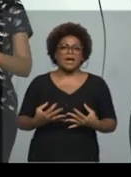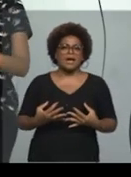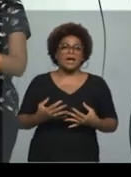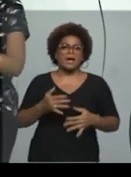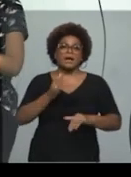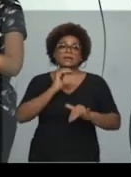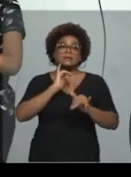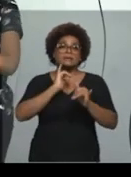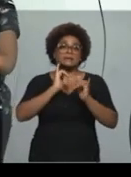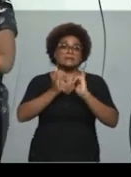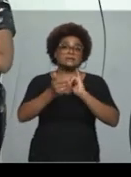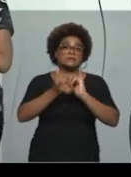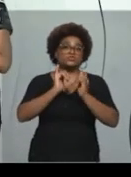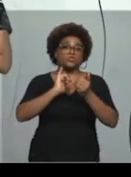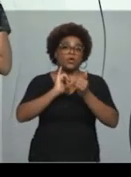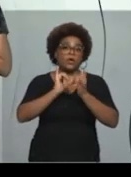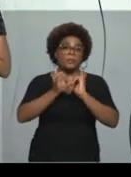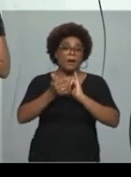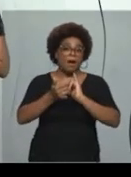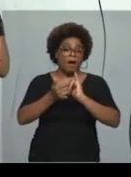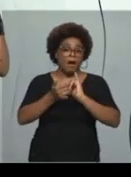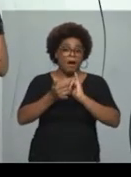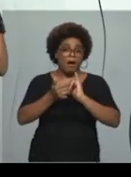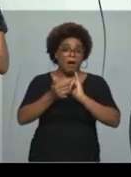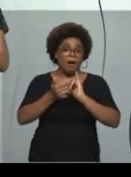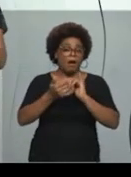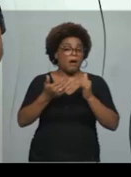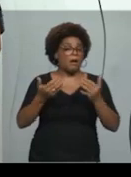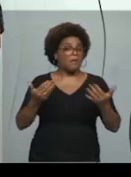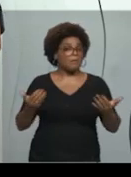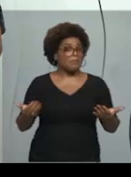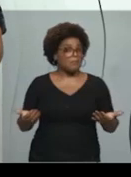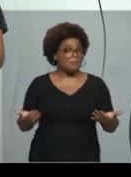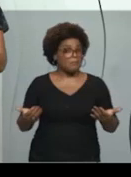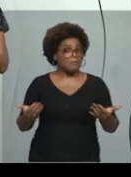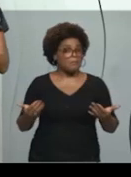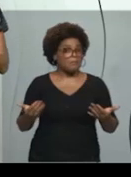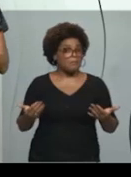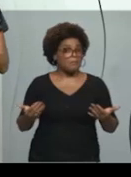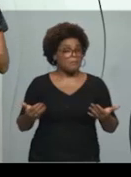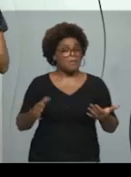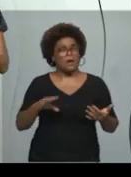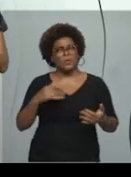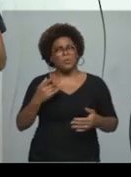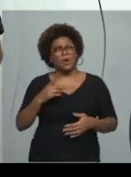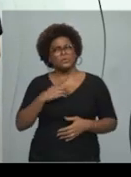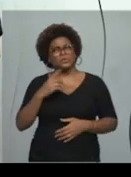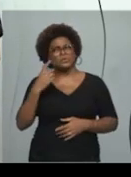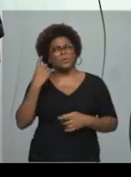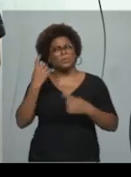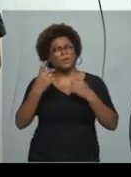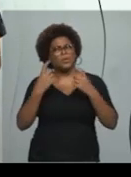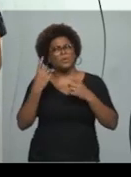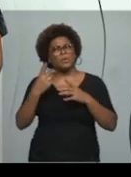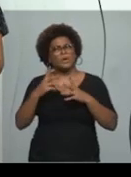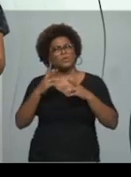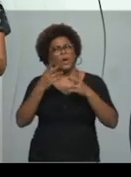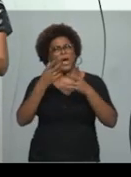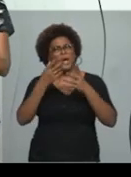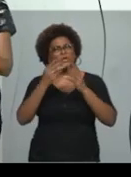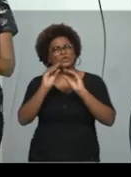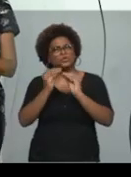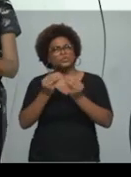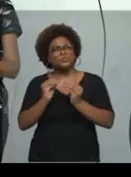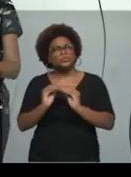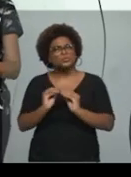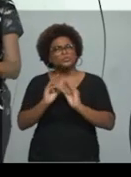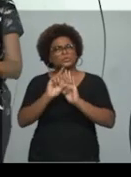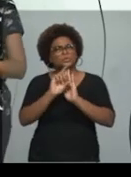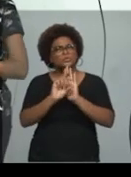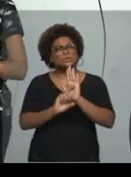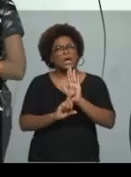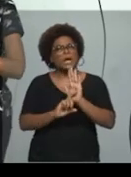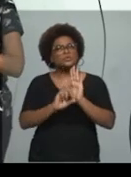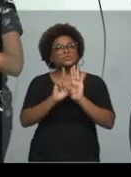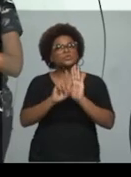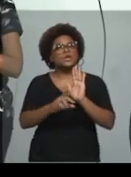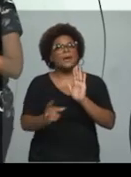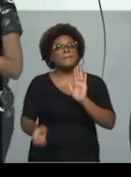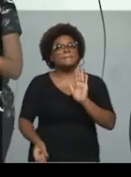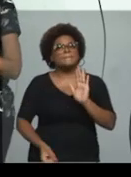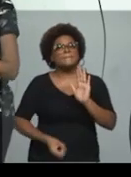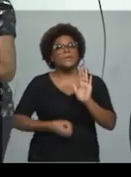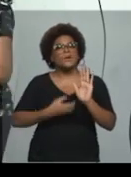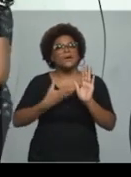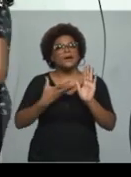que é a função referencial, quando eu estou preocupado com a estrutura do texto, é a função poética, tá?